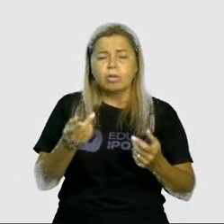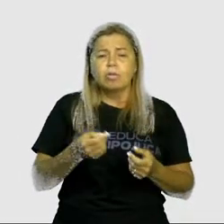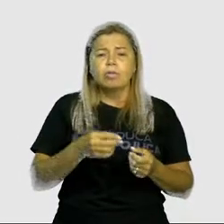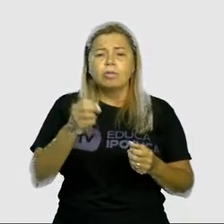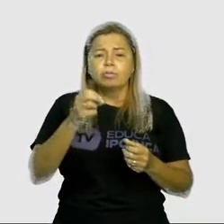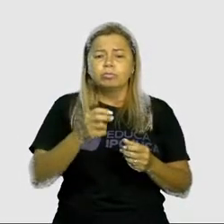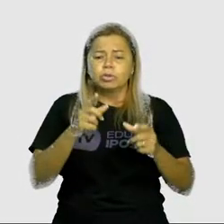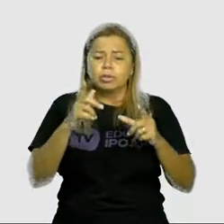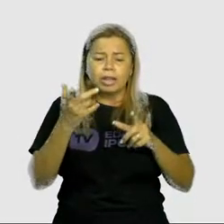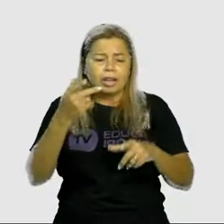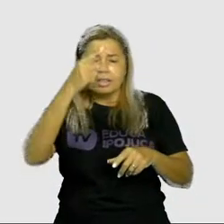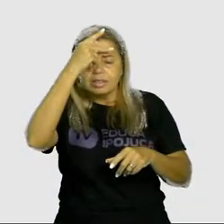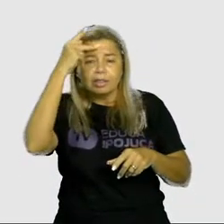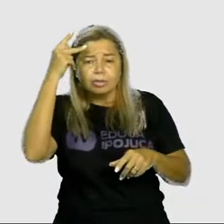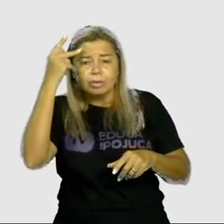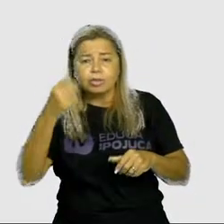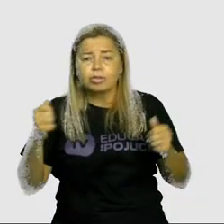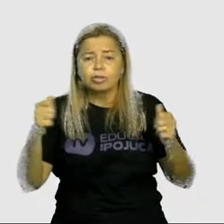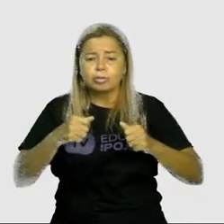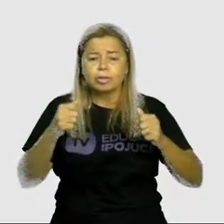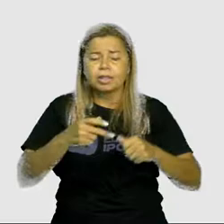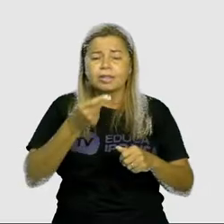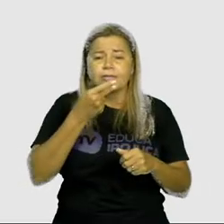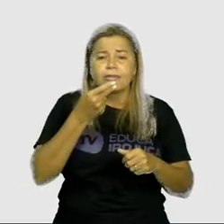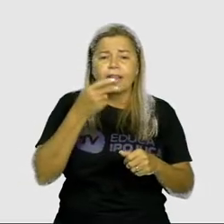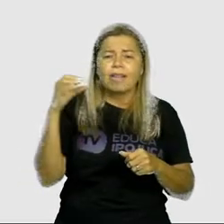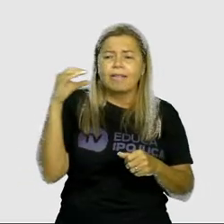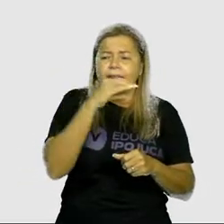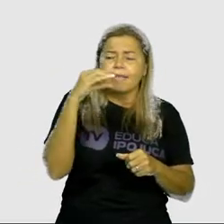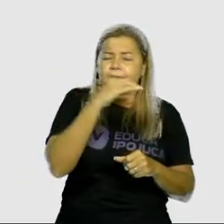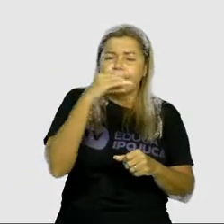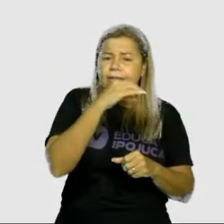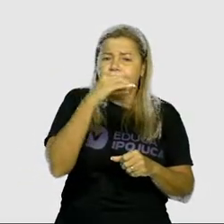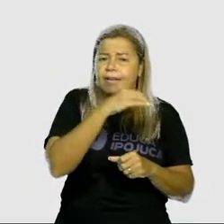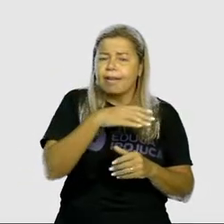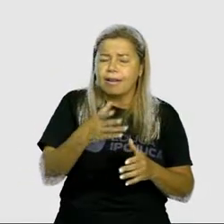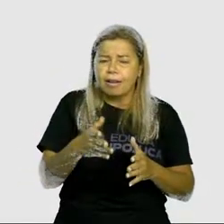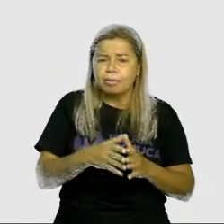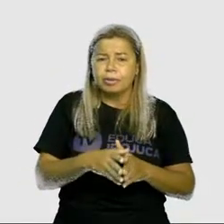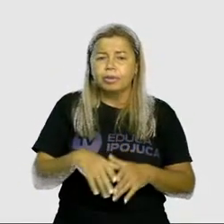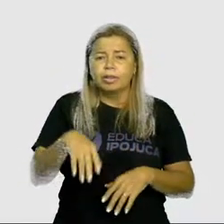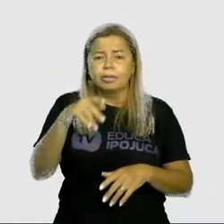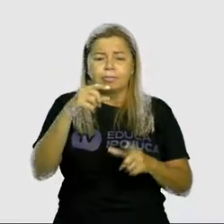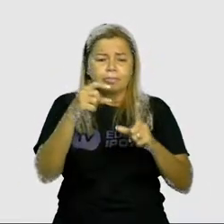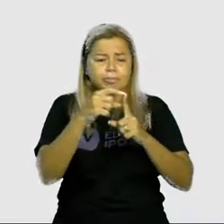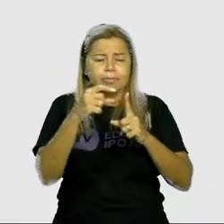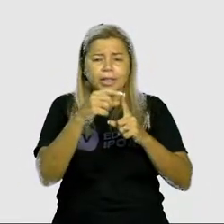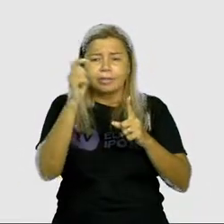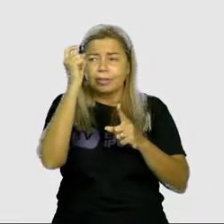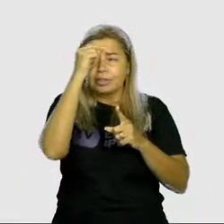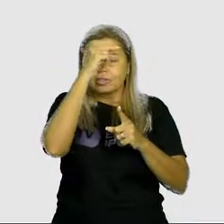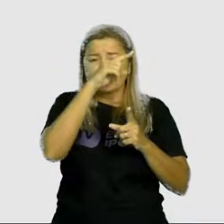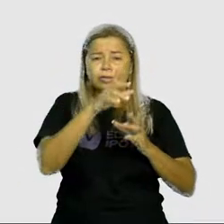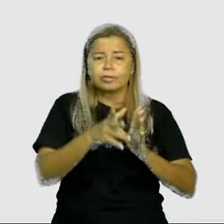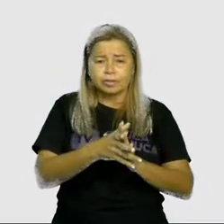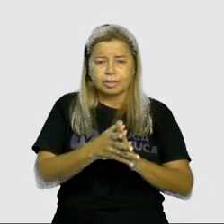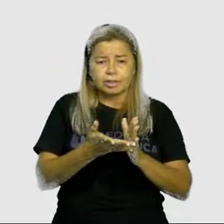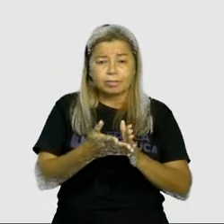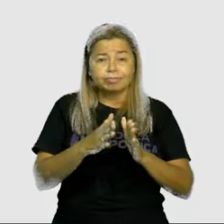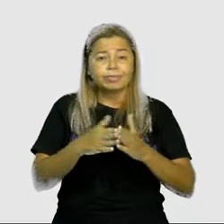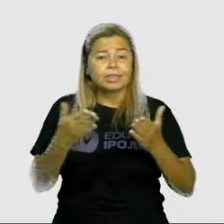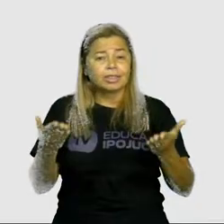versos e frases de difícil pronúncia. Por isso que se chamam